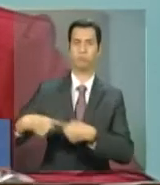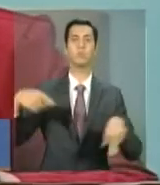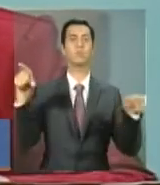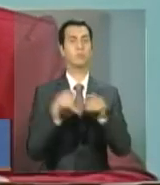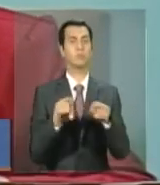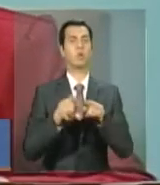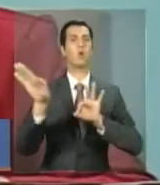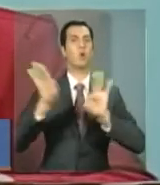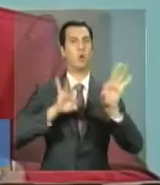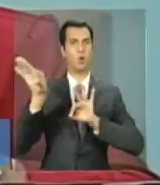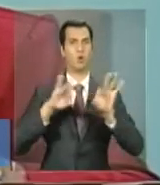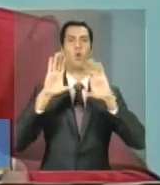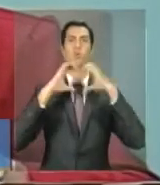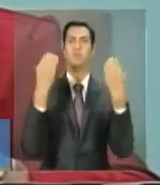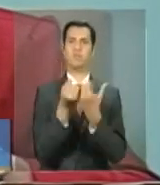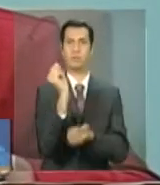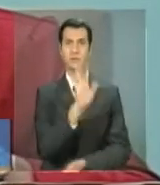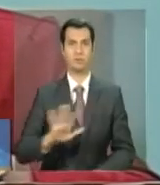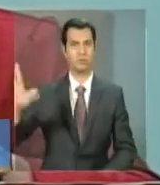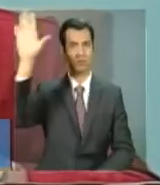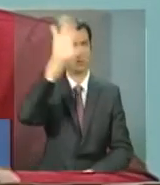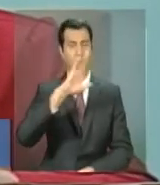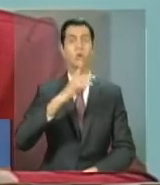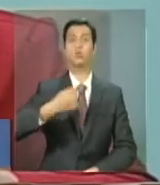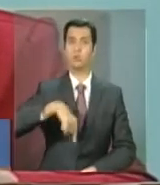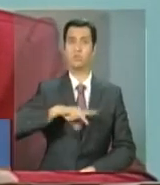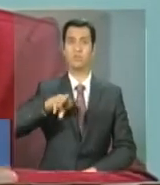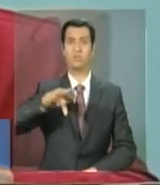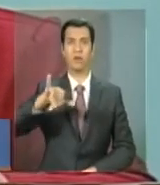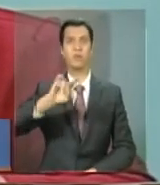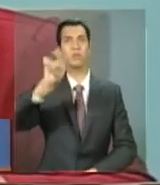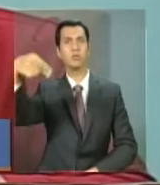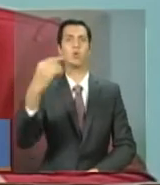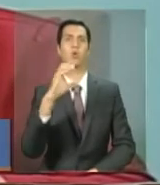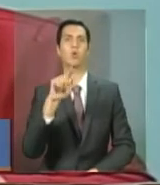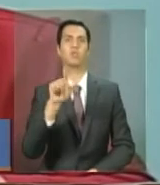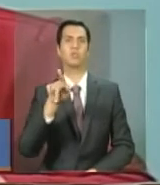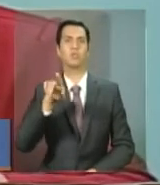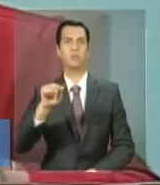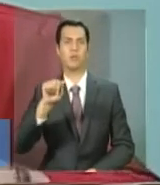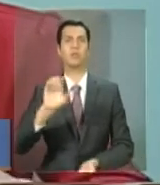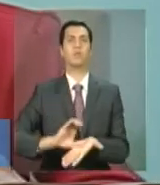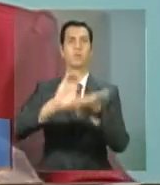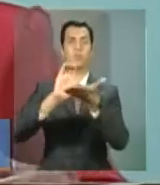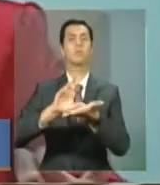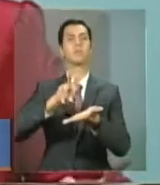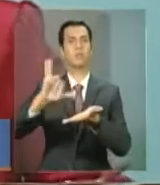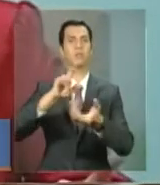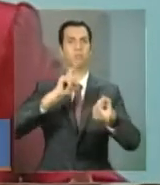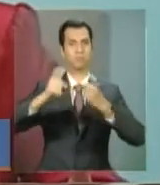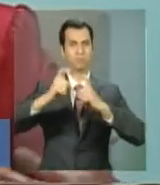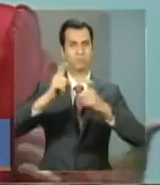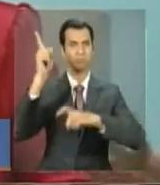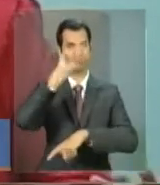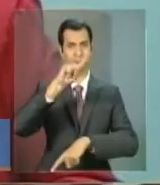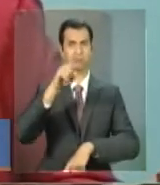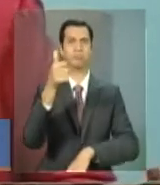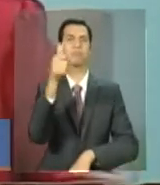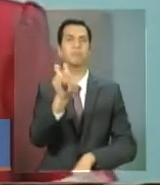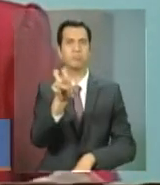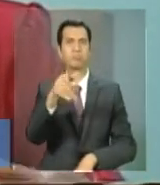e que nós teremos a reunião do Congemas, no dia 15, que terão maiores